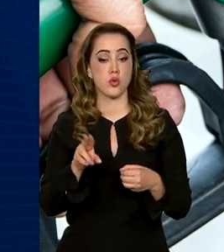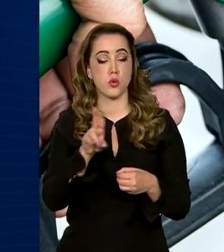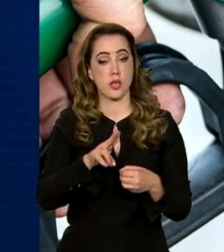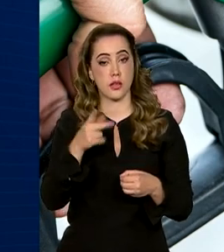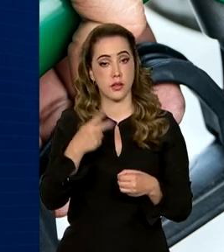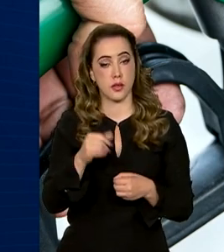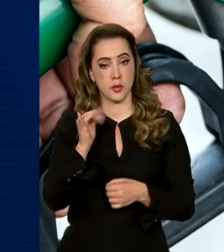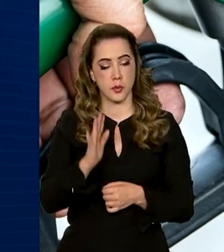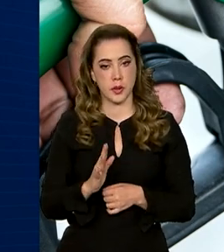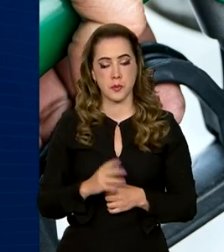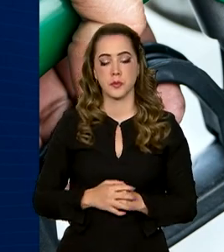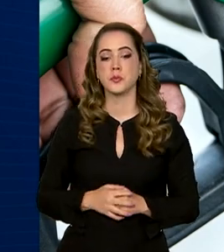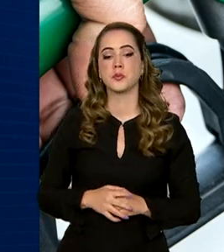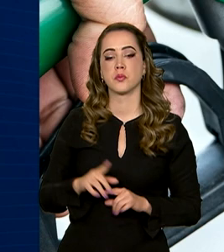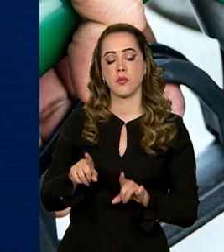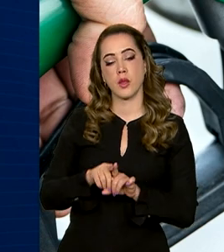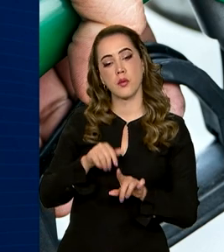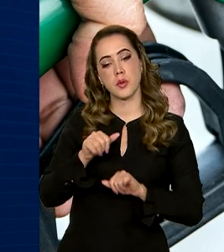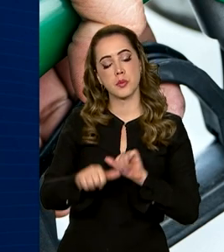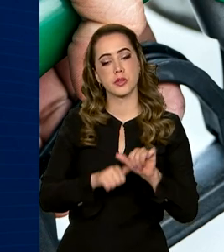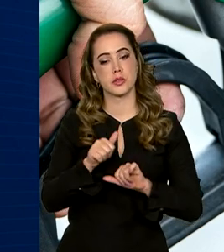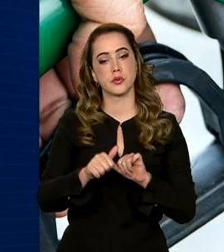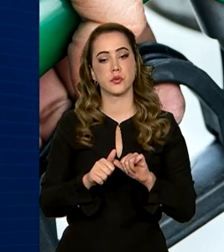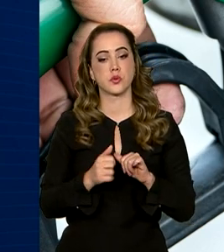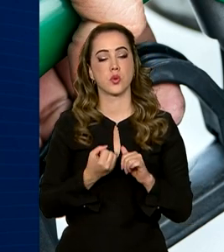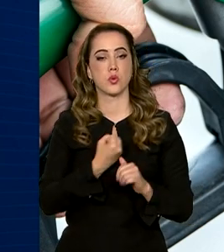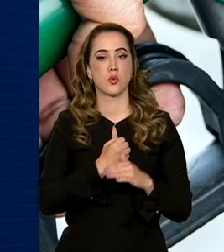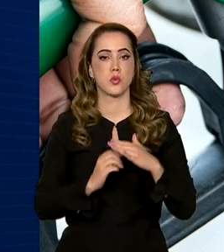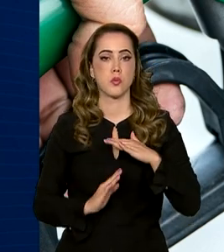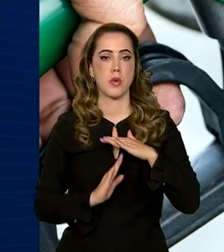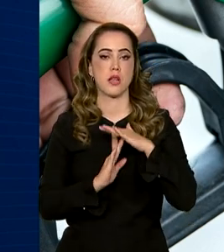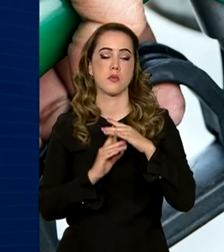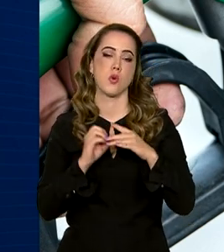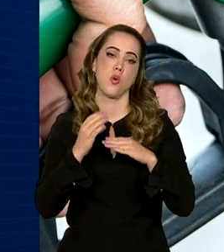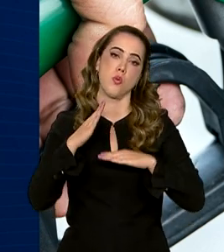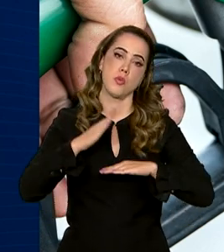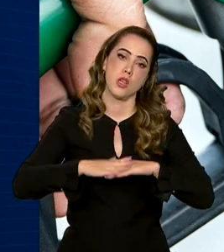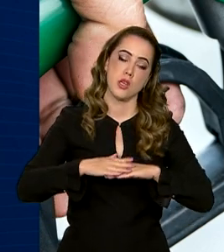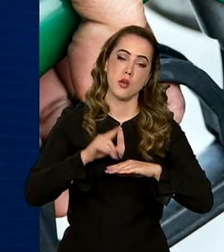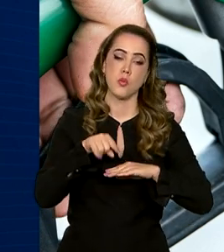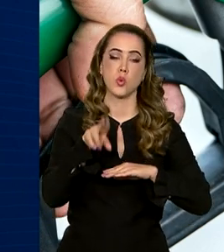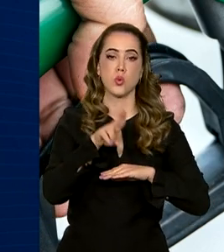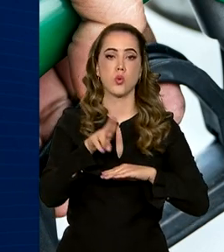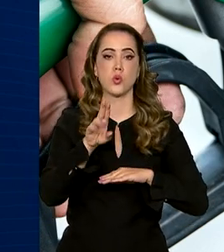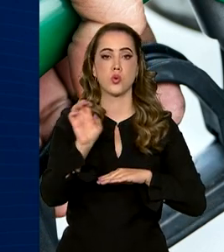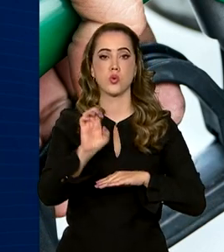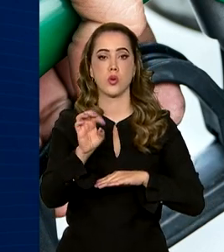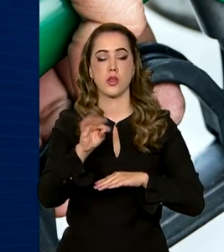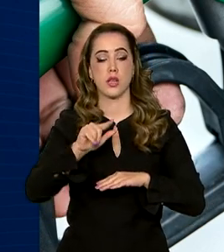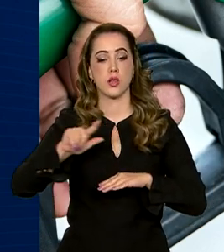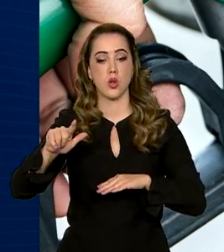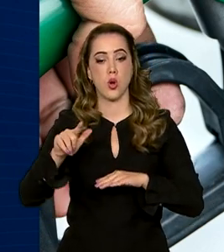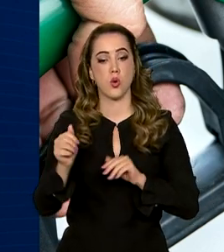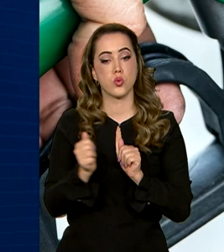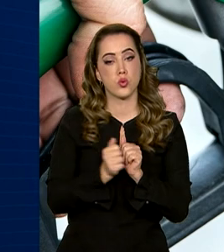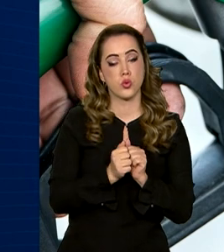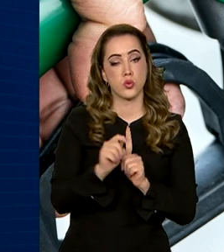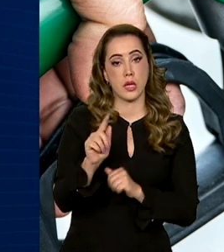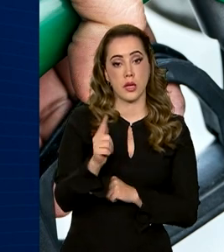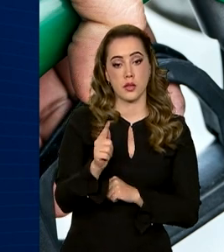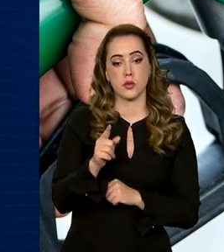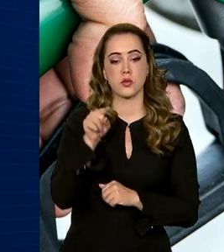E ainda altera os limites máximo e mínimo da mistura de etanol anidro à gasolina.